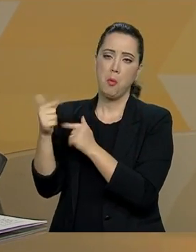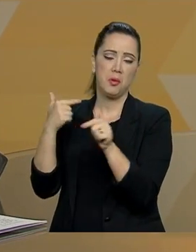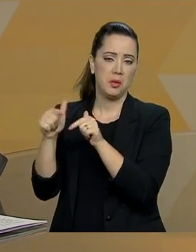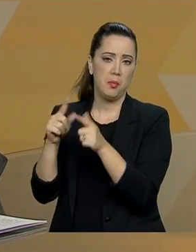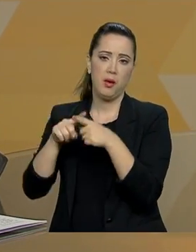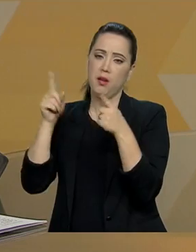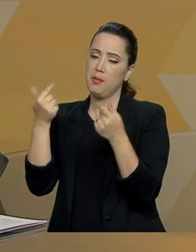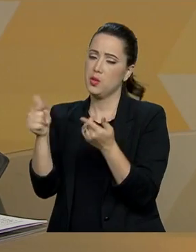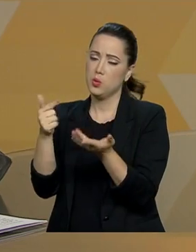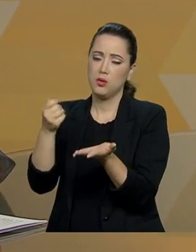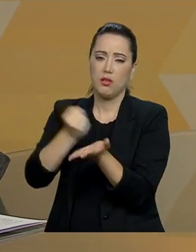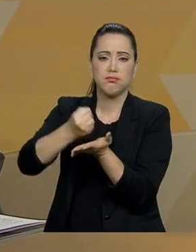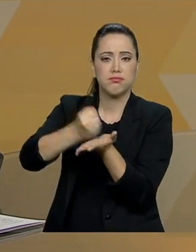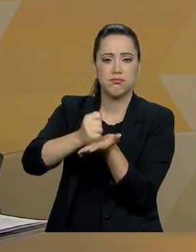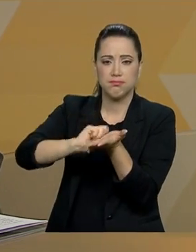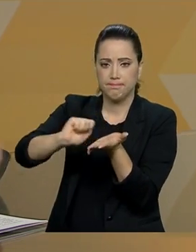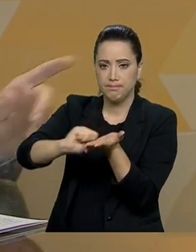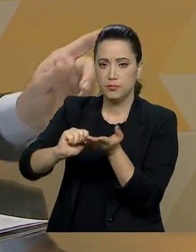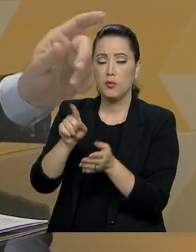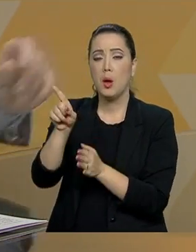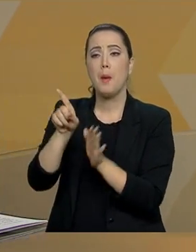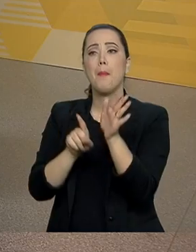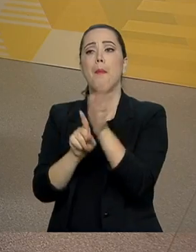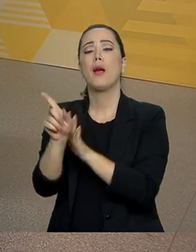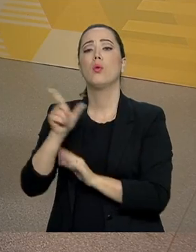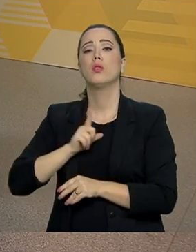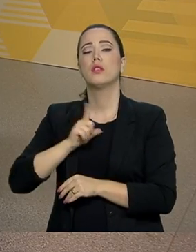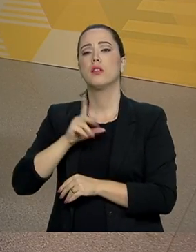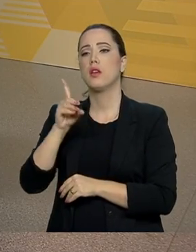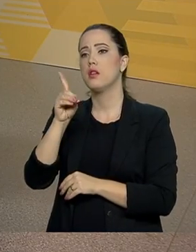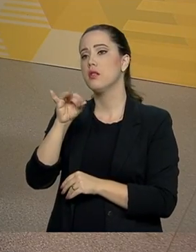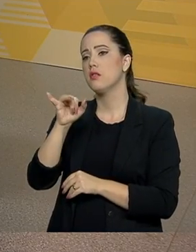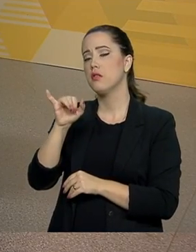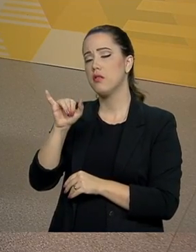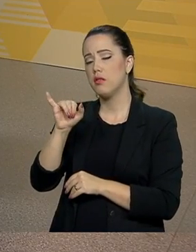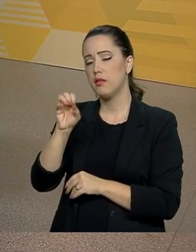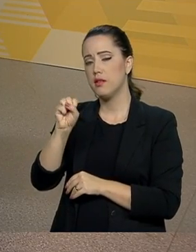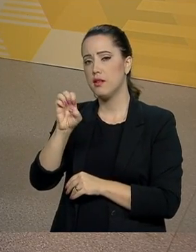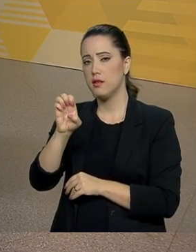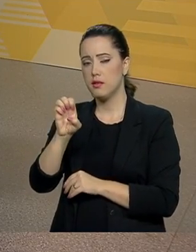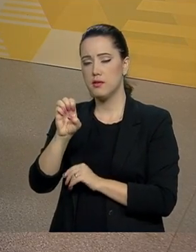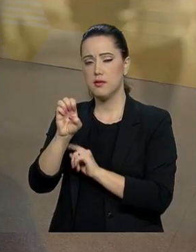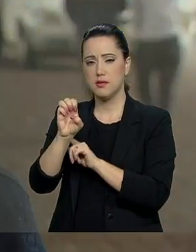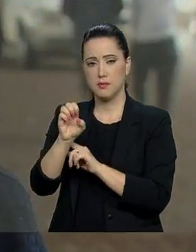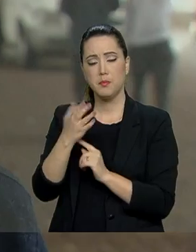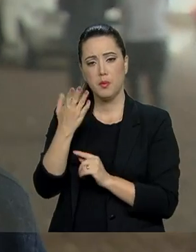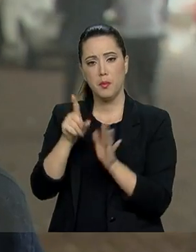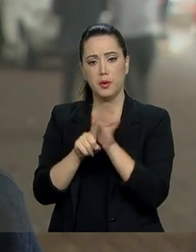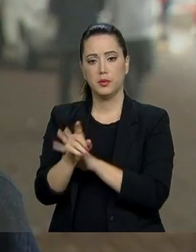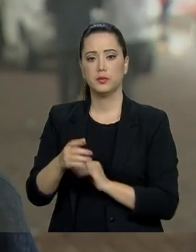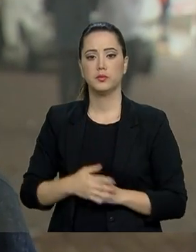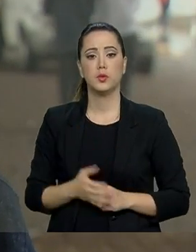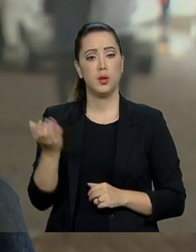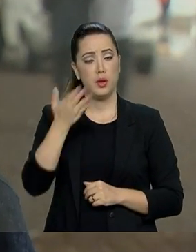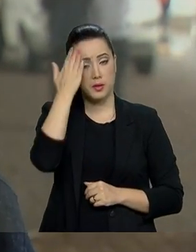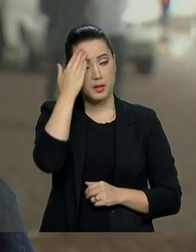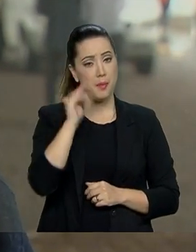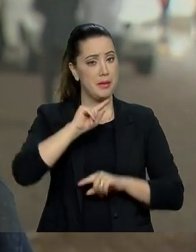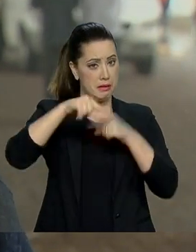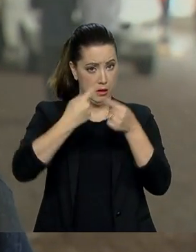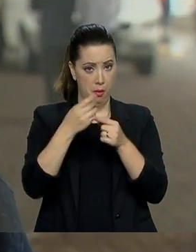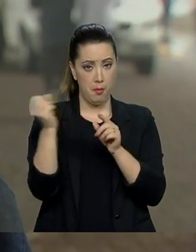Deise Amaral tem uma pergunta para o senhor. Vamos ouvir. Gostou de saber se depois da reforma da